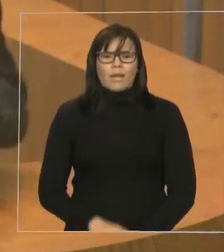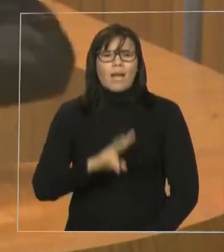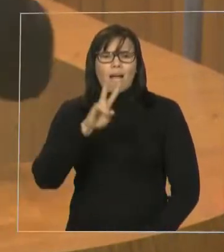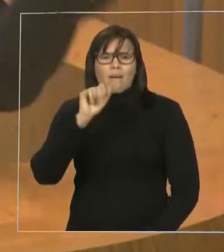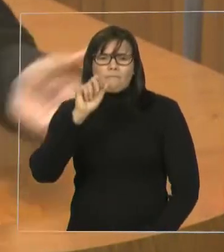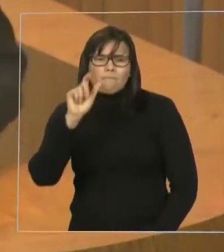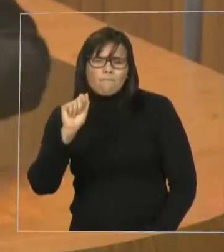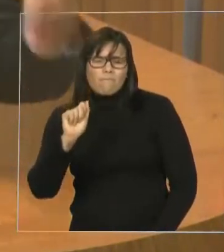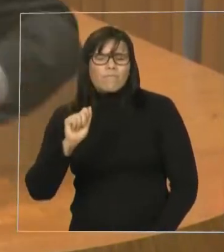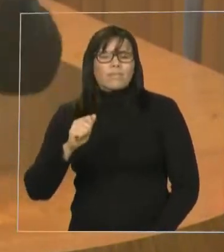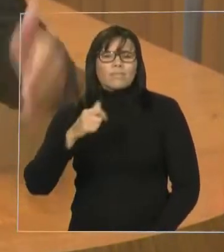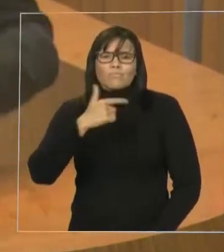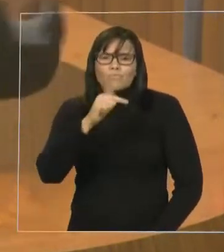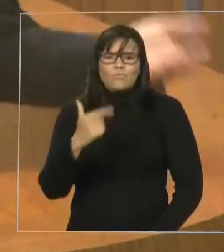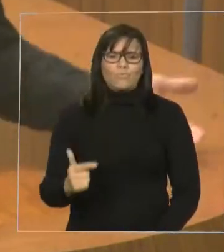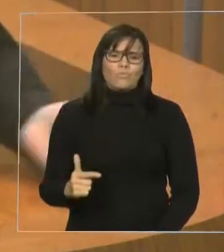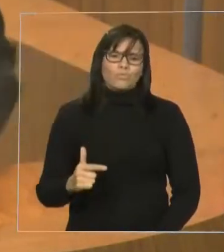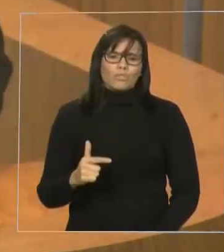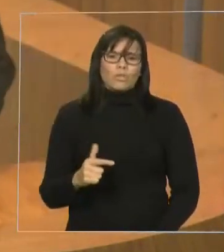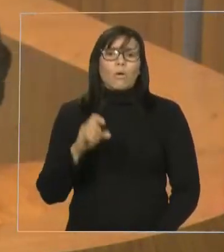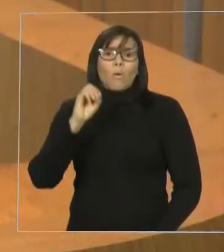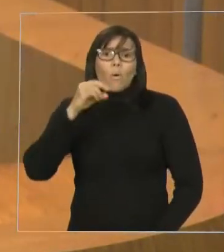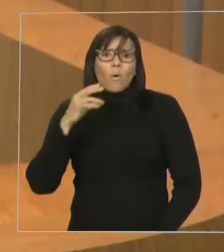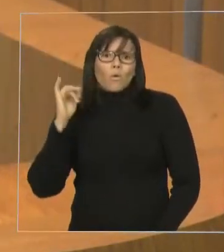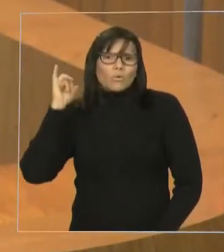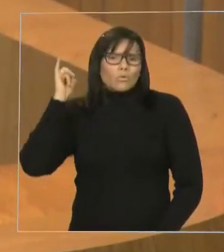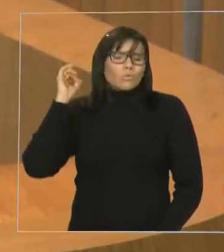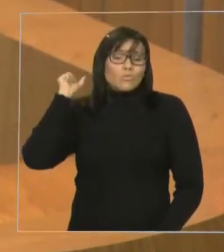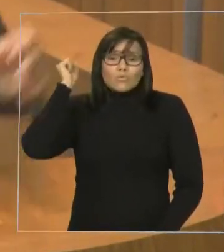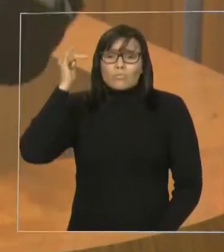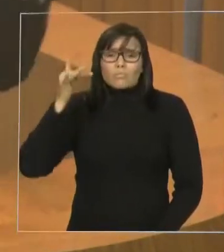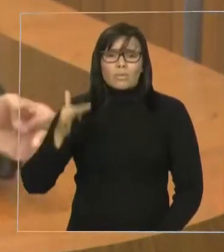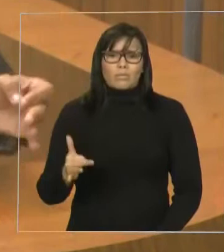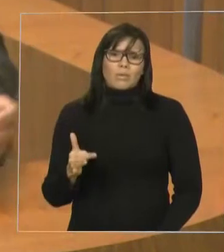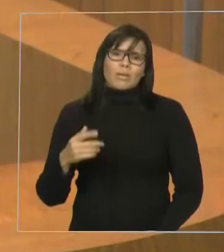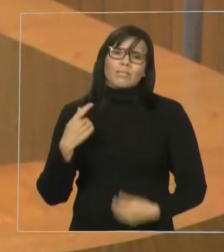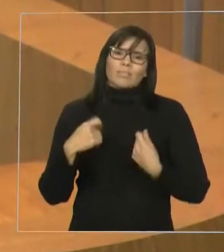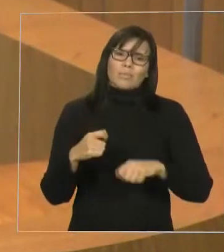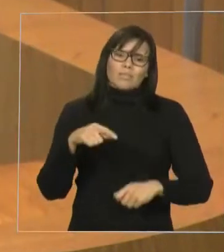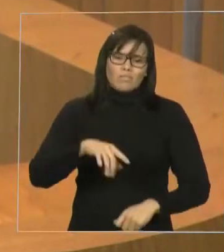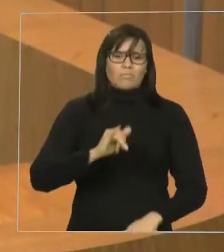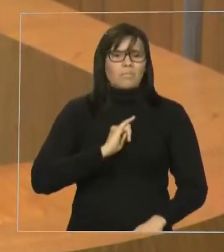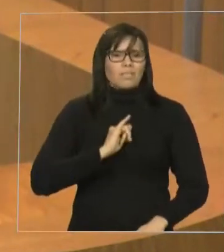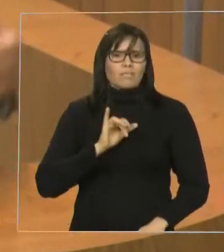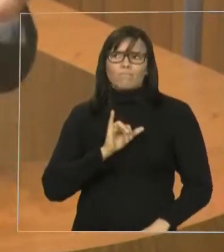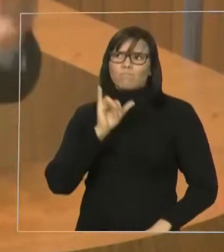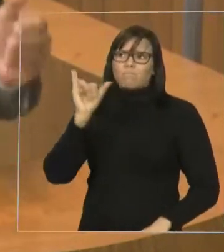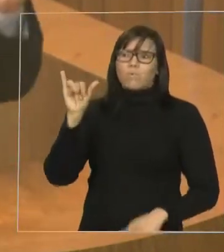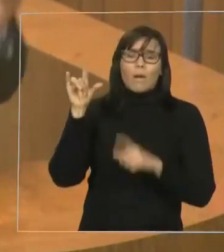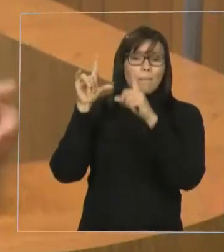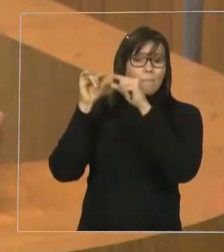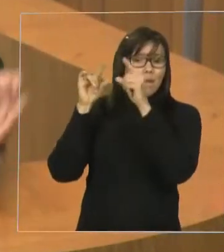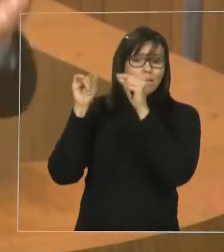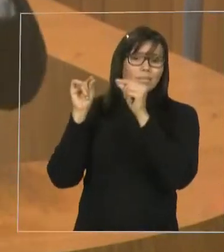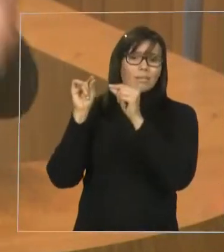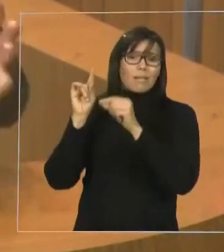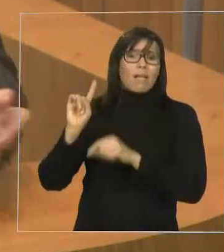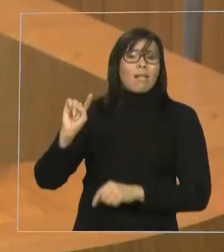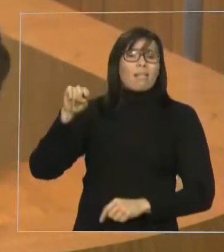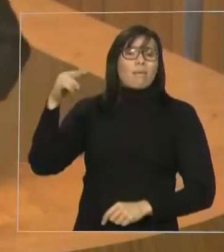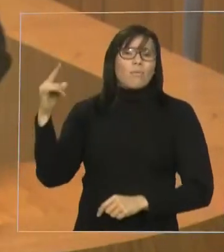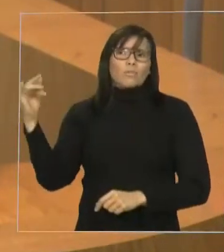horas ou então de madrugada fazer todo um trajeto para Brasília novamente. Um absurdo. E a população